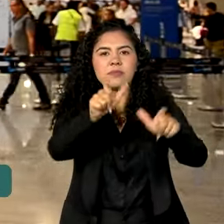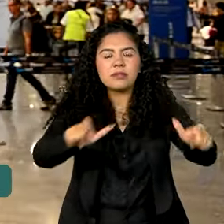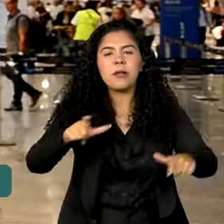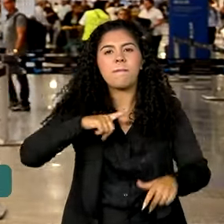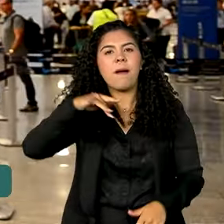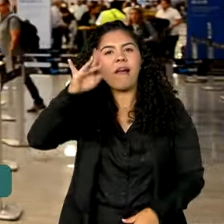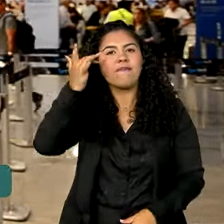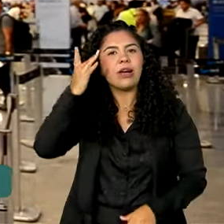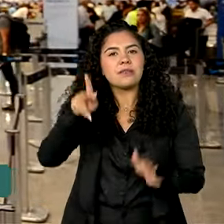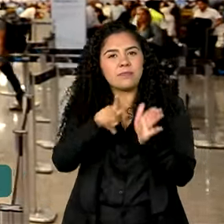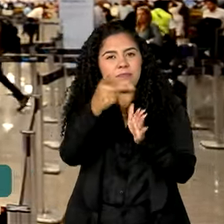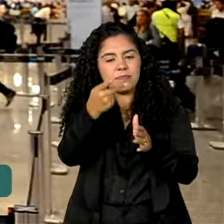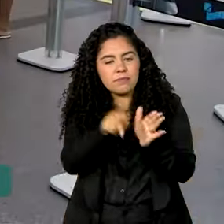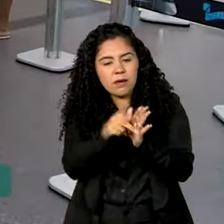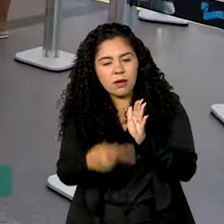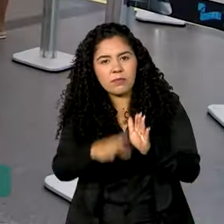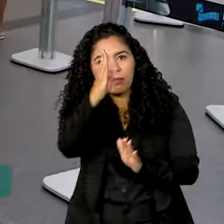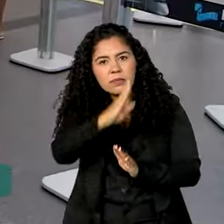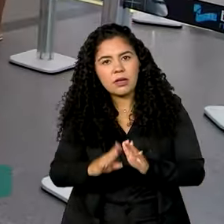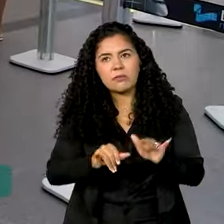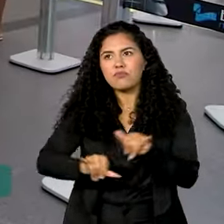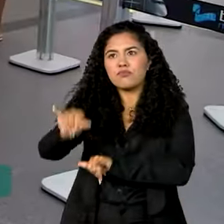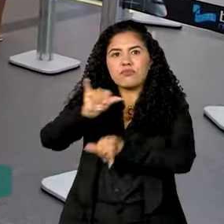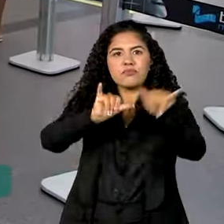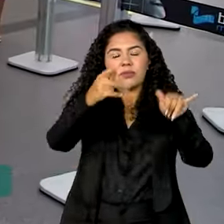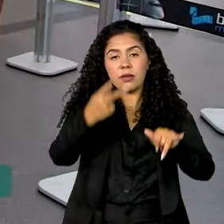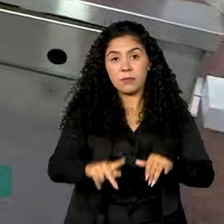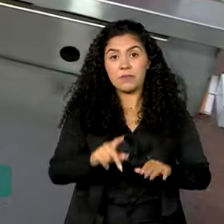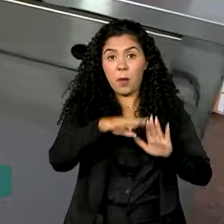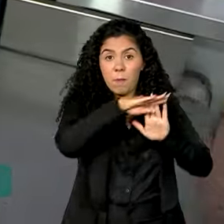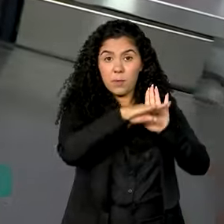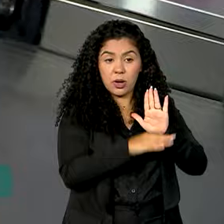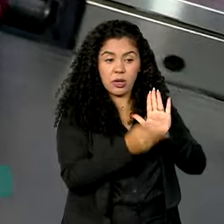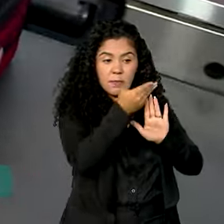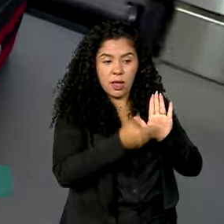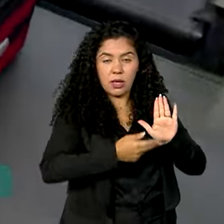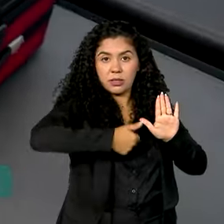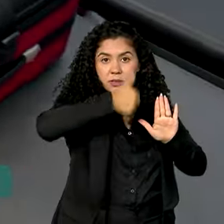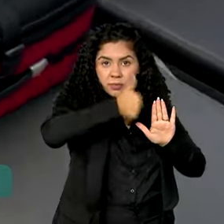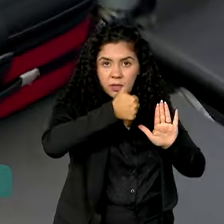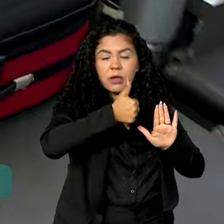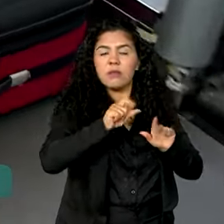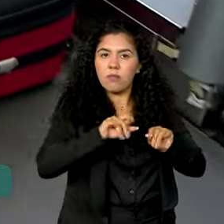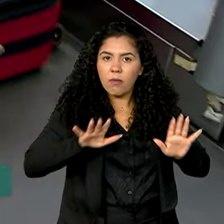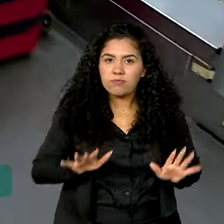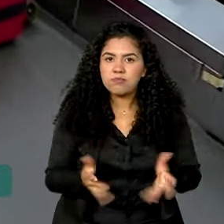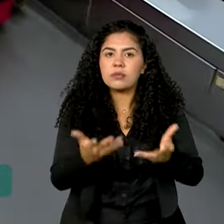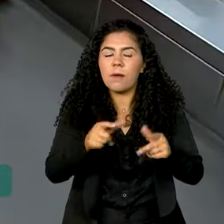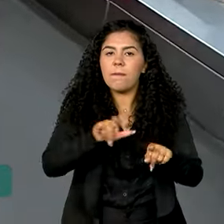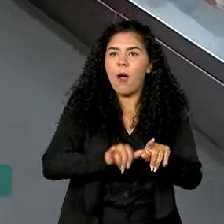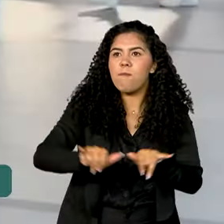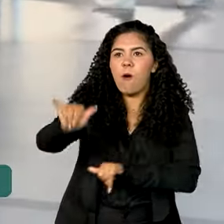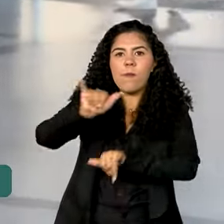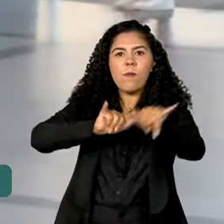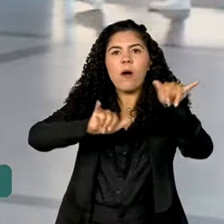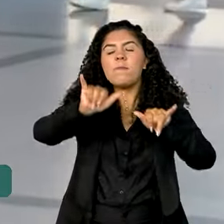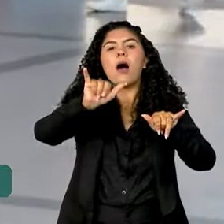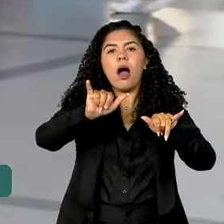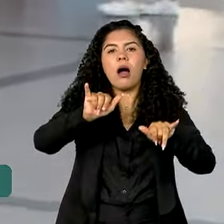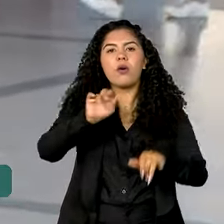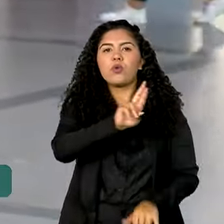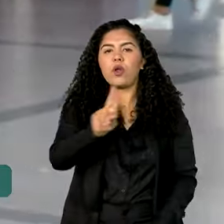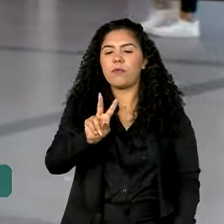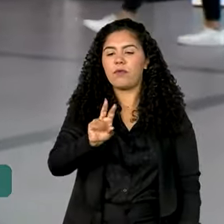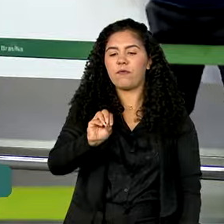dos brasileiros pelo país. Além disso, o primeiro programa de inserção social da aviação brasileira, o Voa Brasil